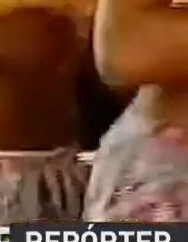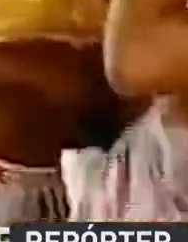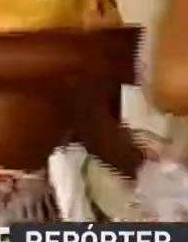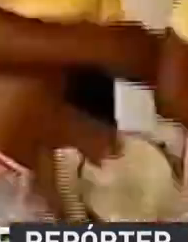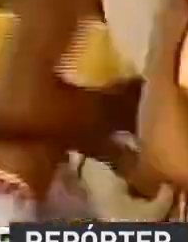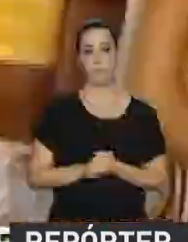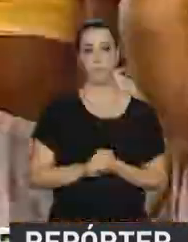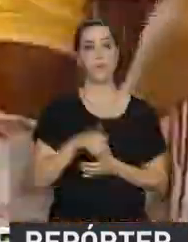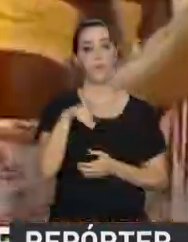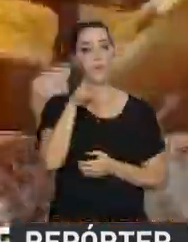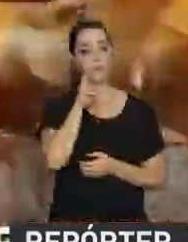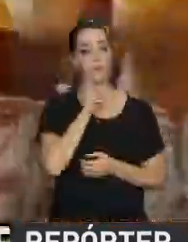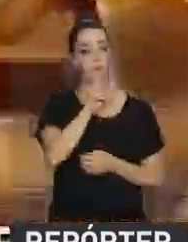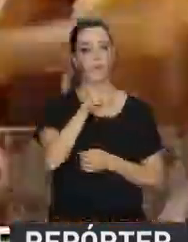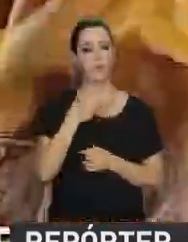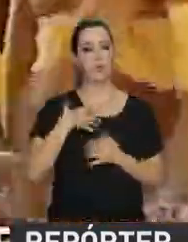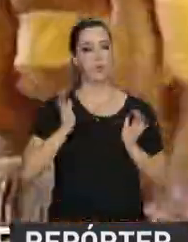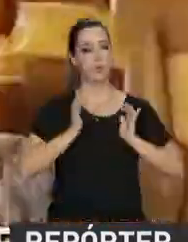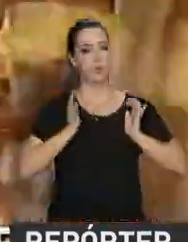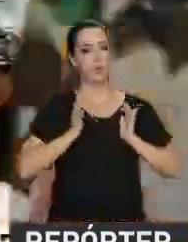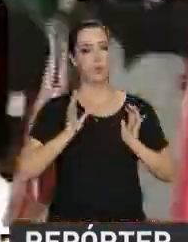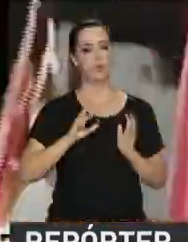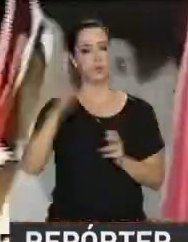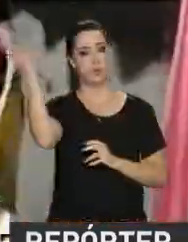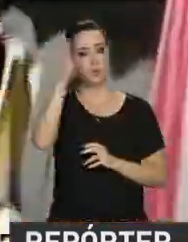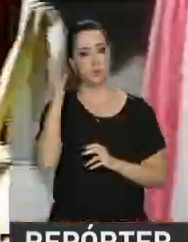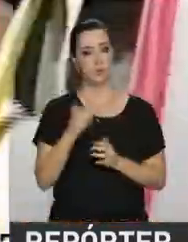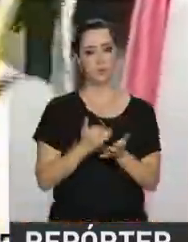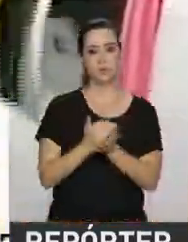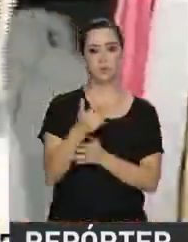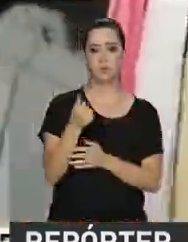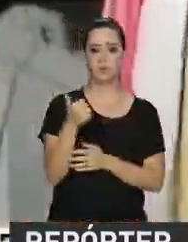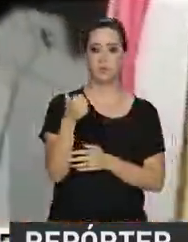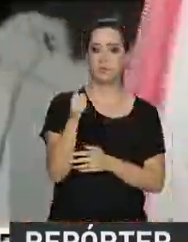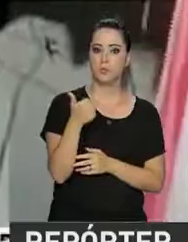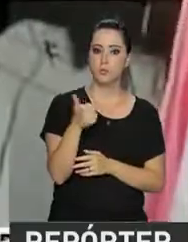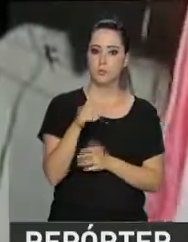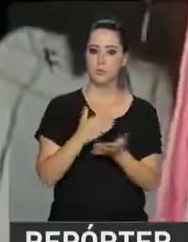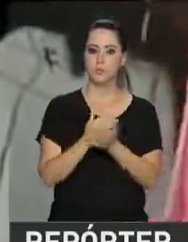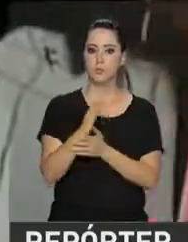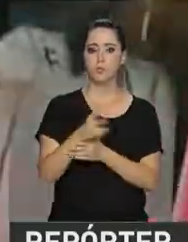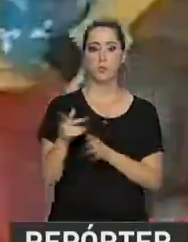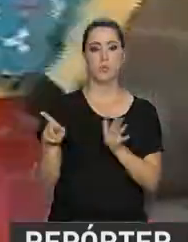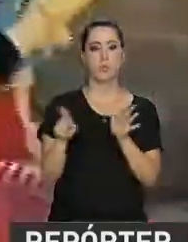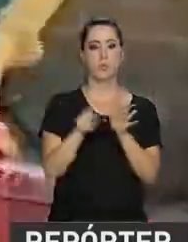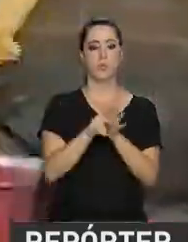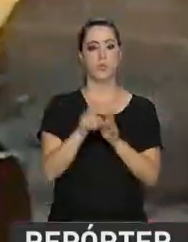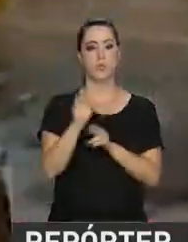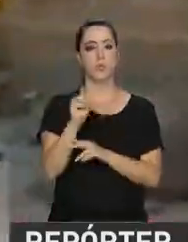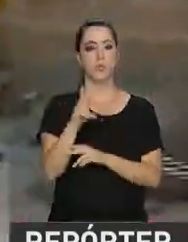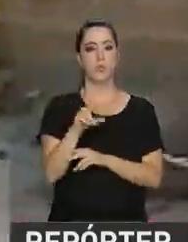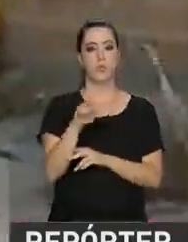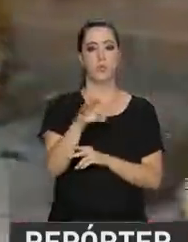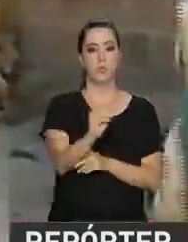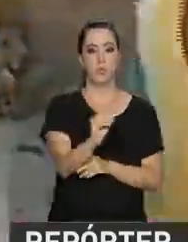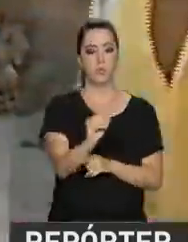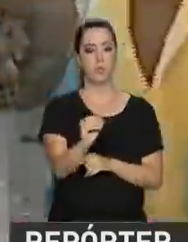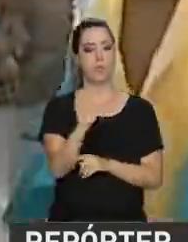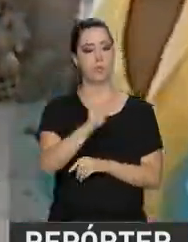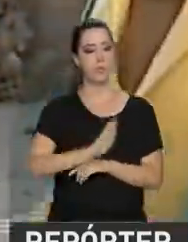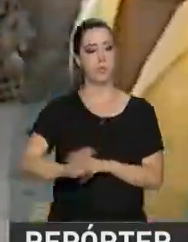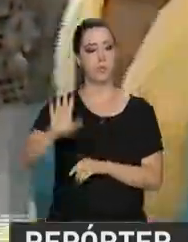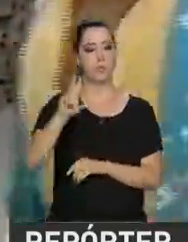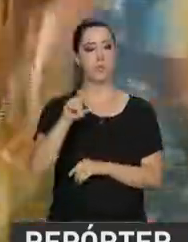Considerado o patrimônio cultural do Brasil desde 2011 pelo Instituto do Patrimônio Histórico e Artístico